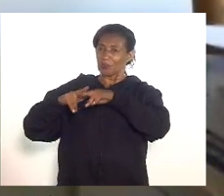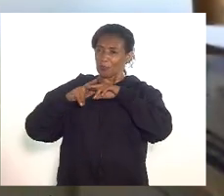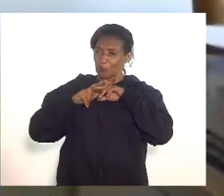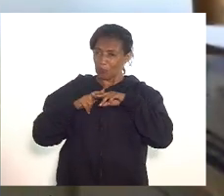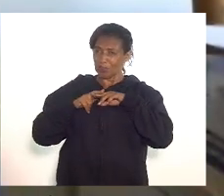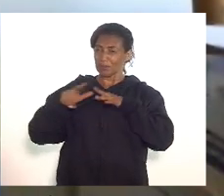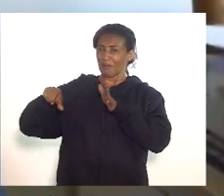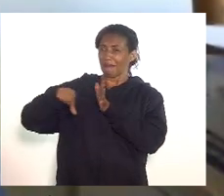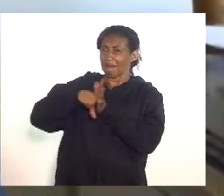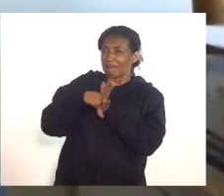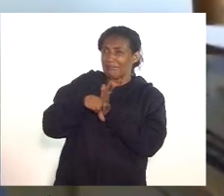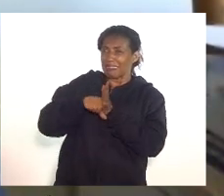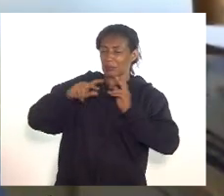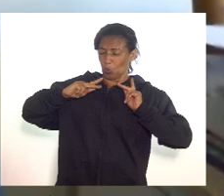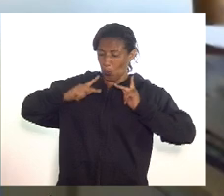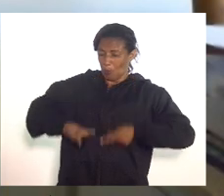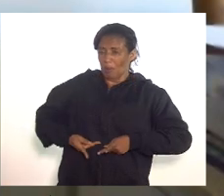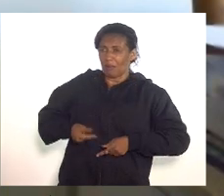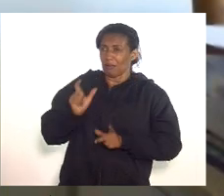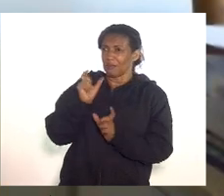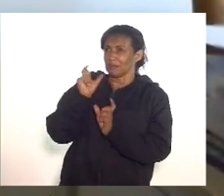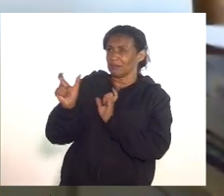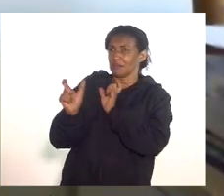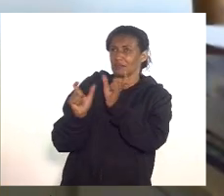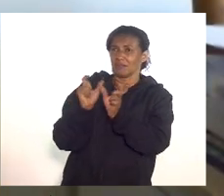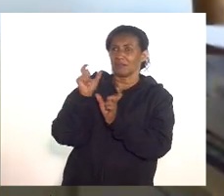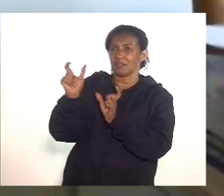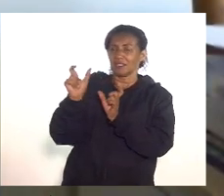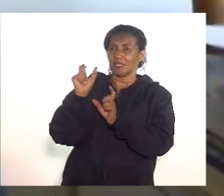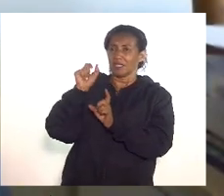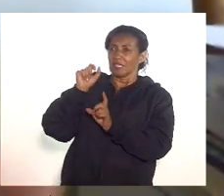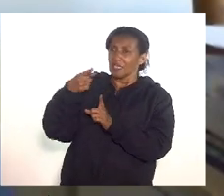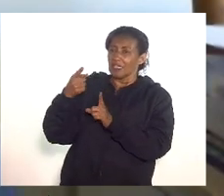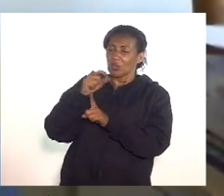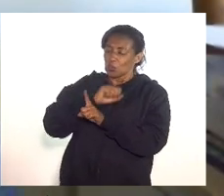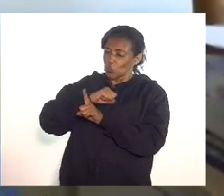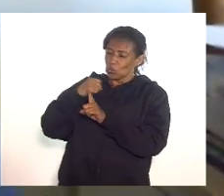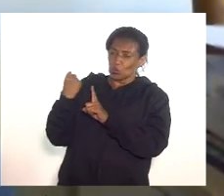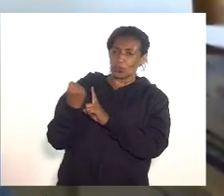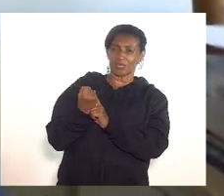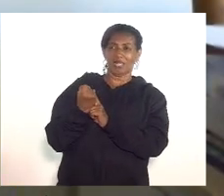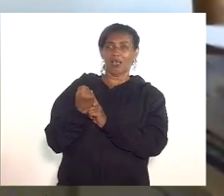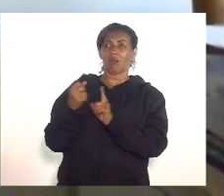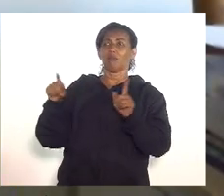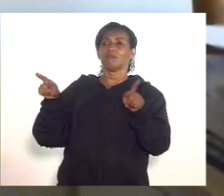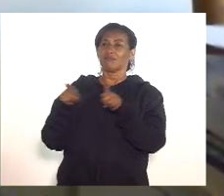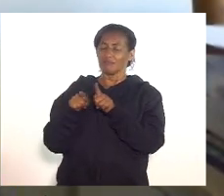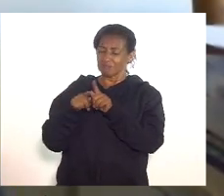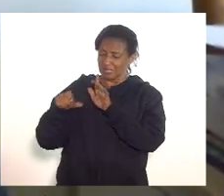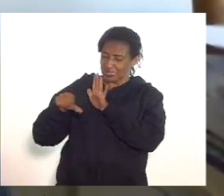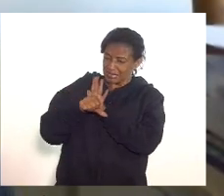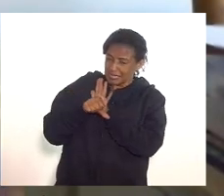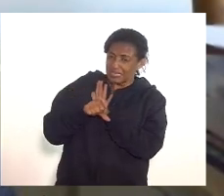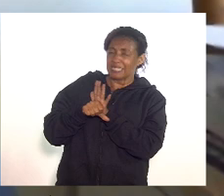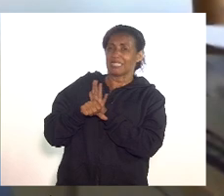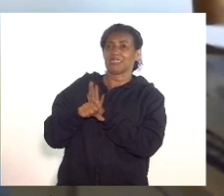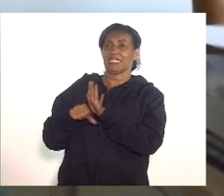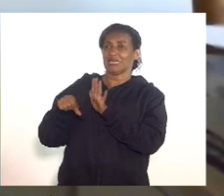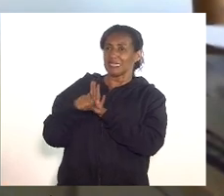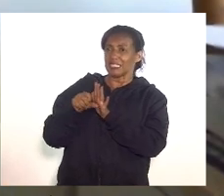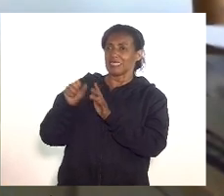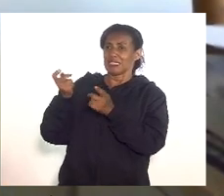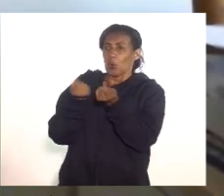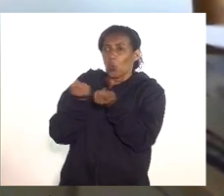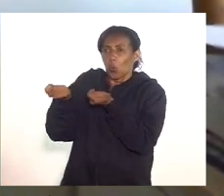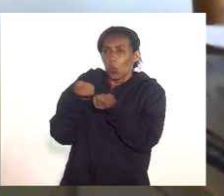crise humanitária associada a uma crise social associada a uma crise econômica